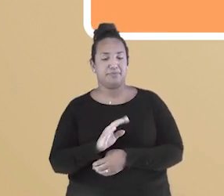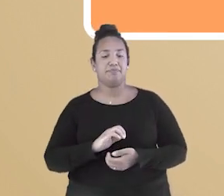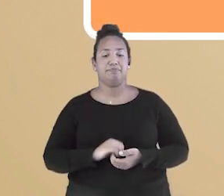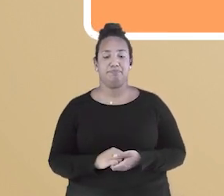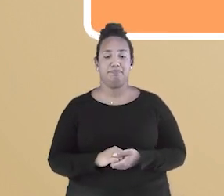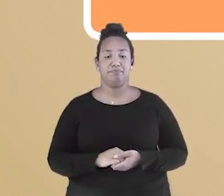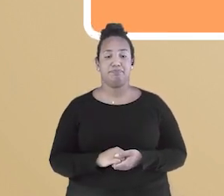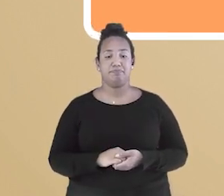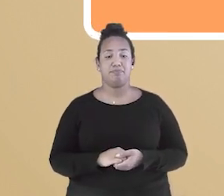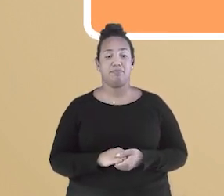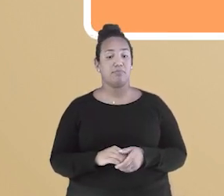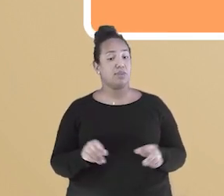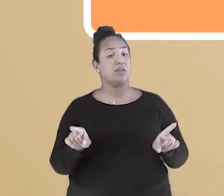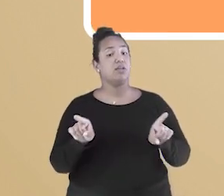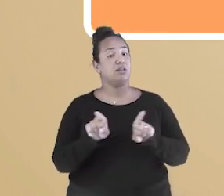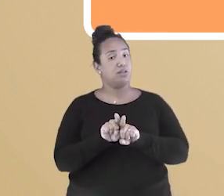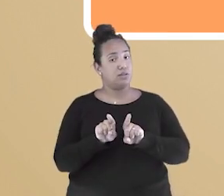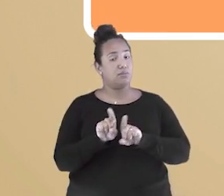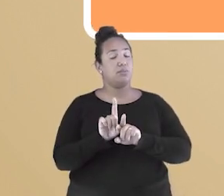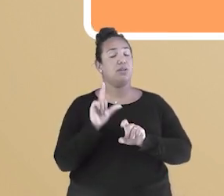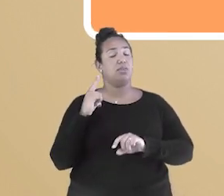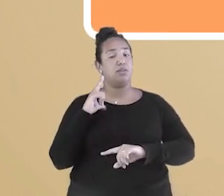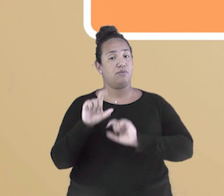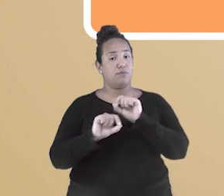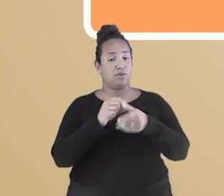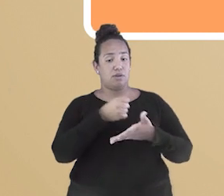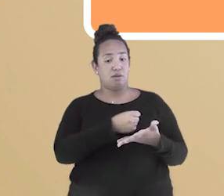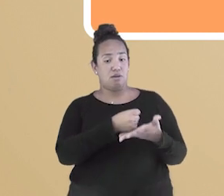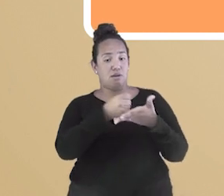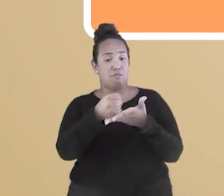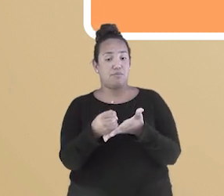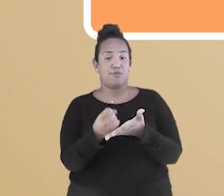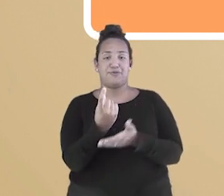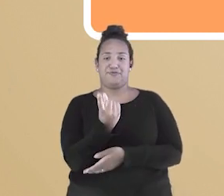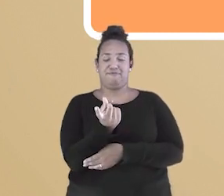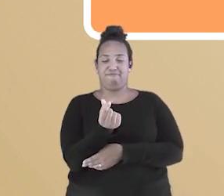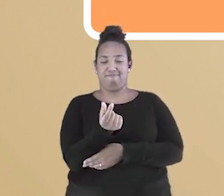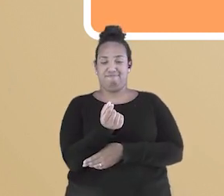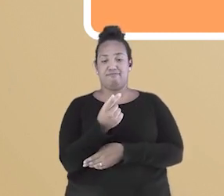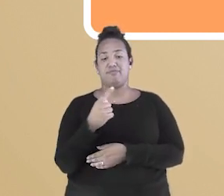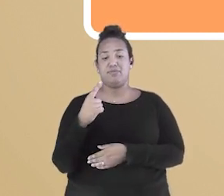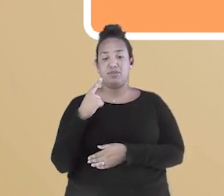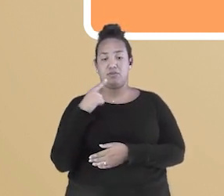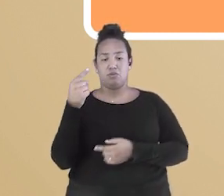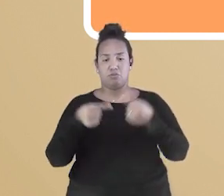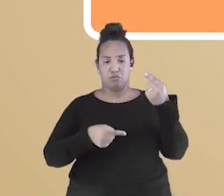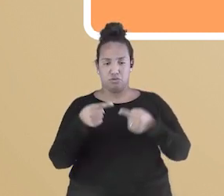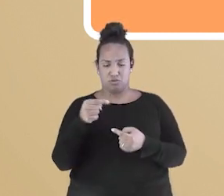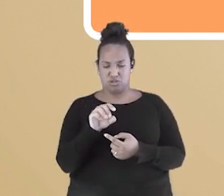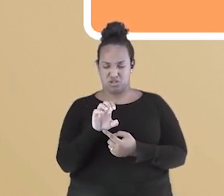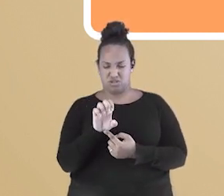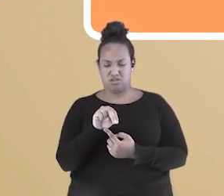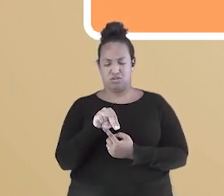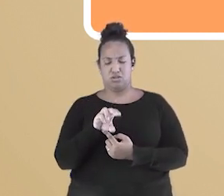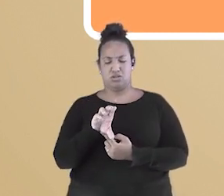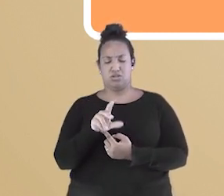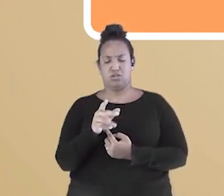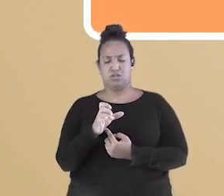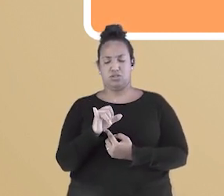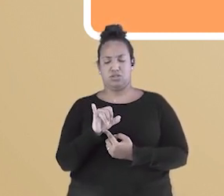o incentivo financeiro. Foi criada uma política do ensilhamento. Você já ouviu falar em ensilhamento? Ou sabe o que é?